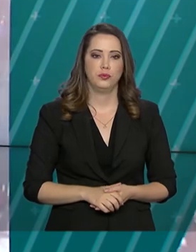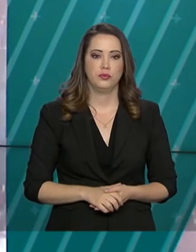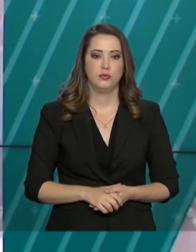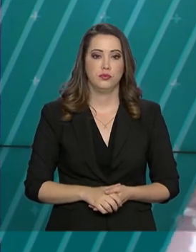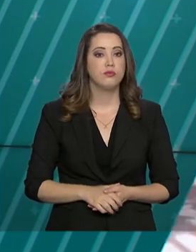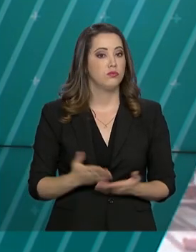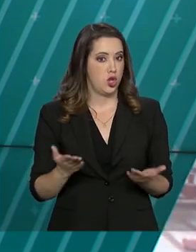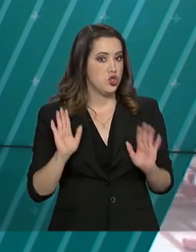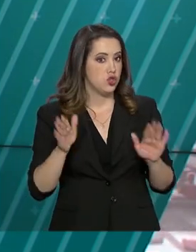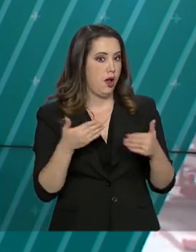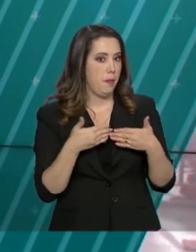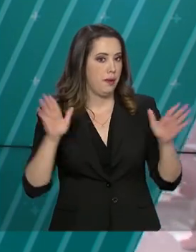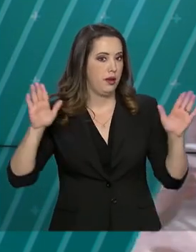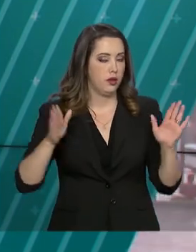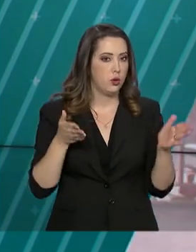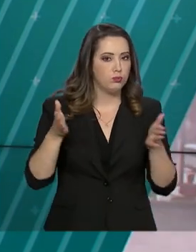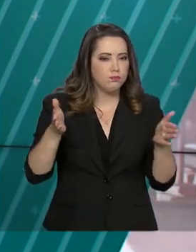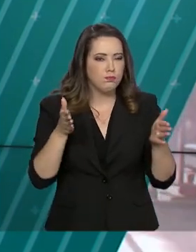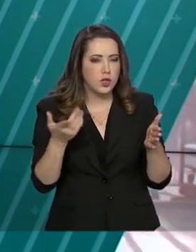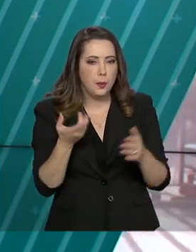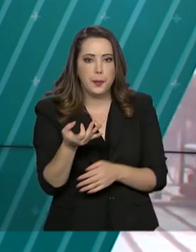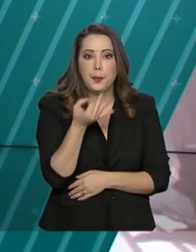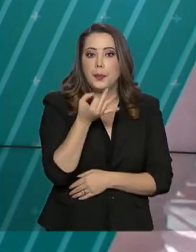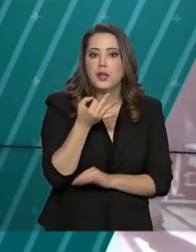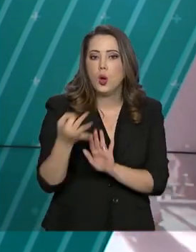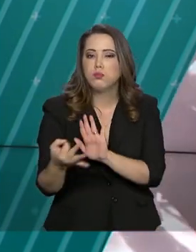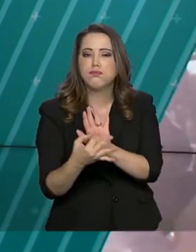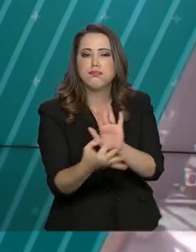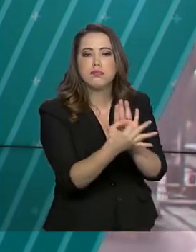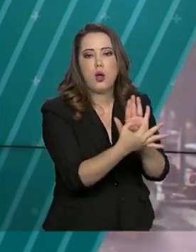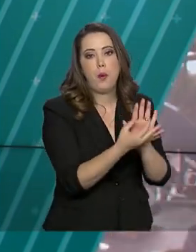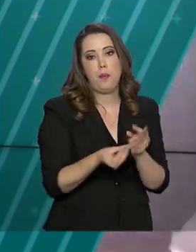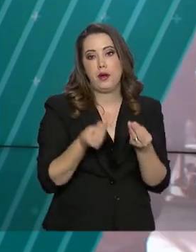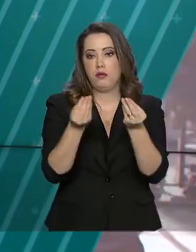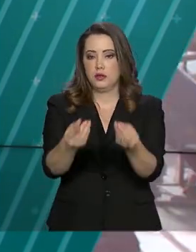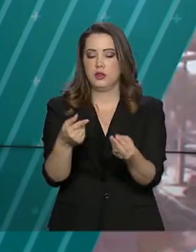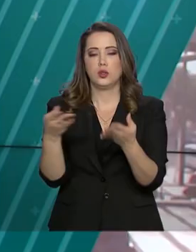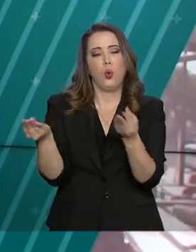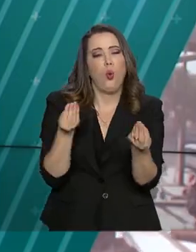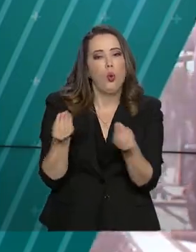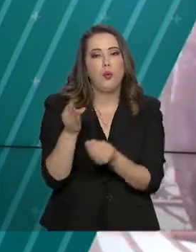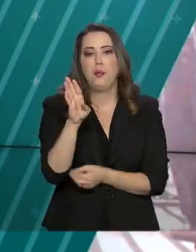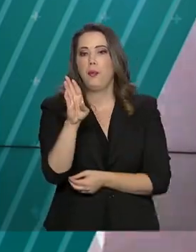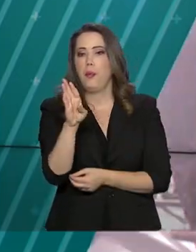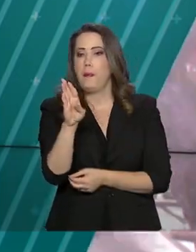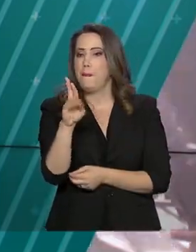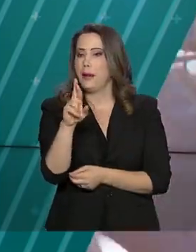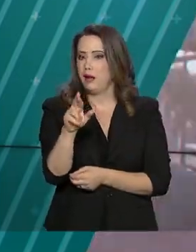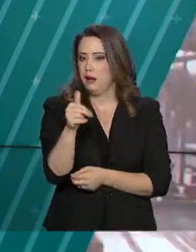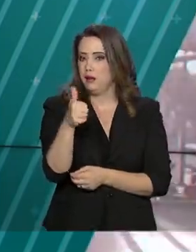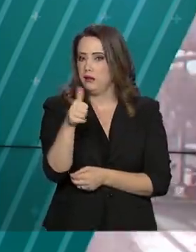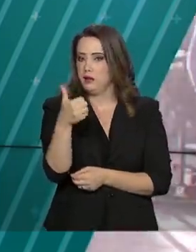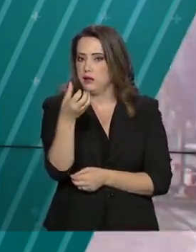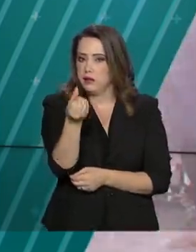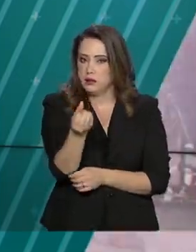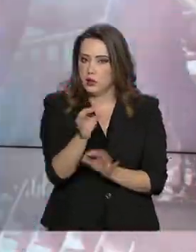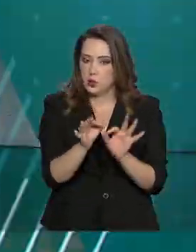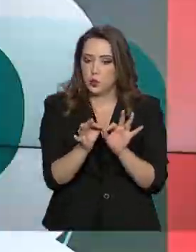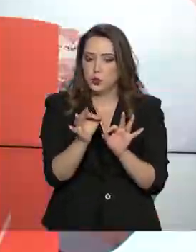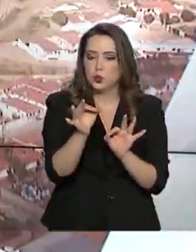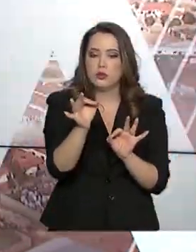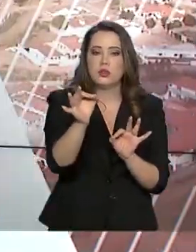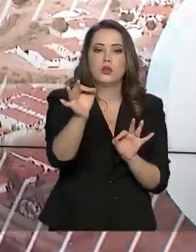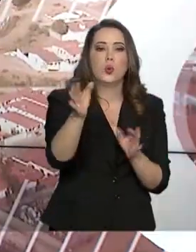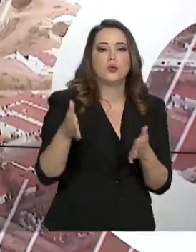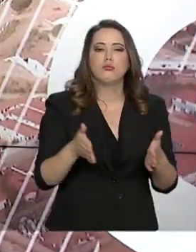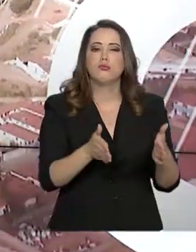Está aberta a temporada de sugestões para a renovação da concessão da BR-116, que faz a ligação entre as duas maiores